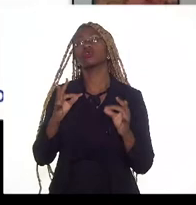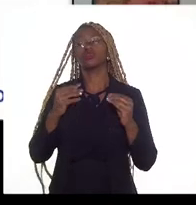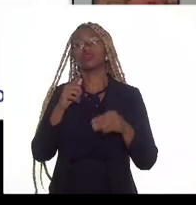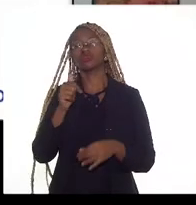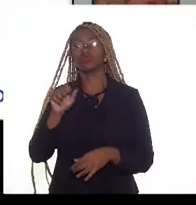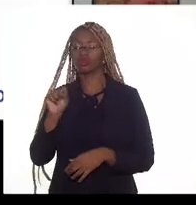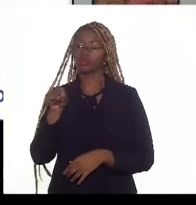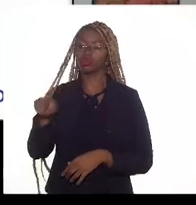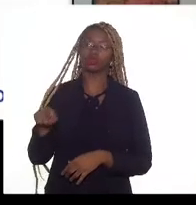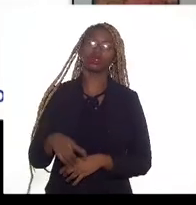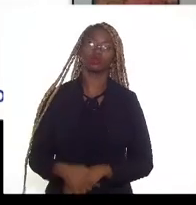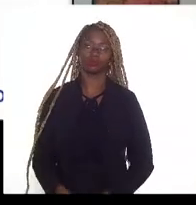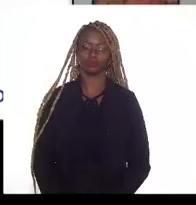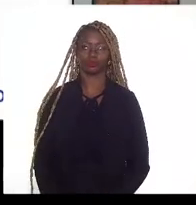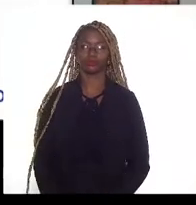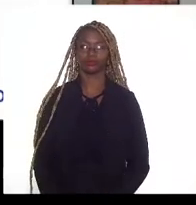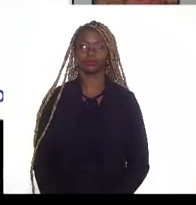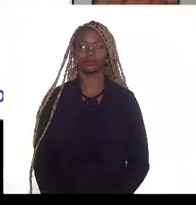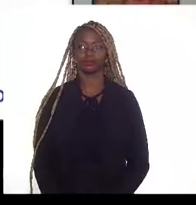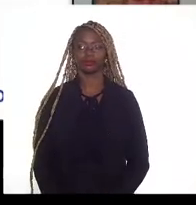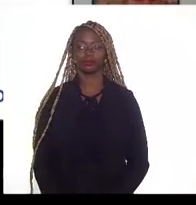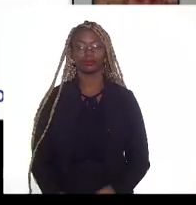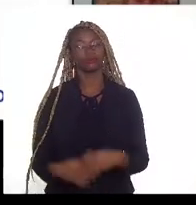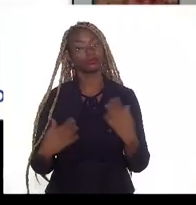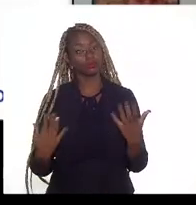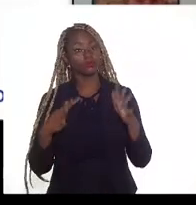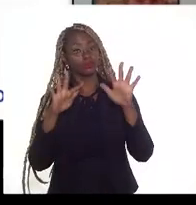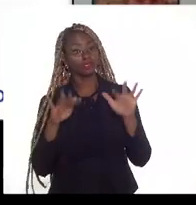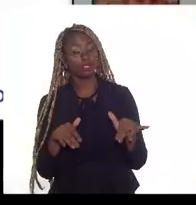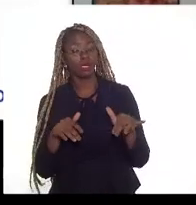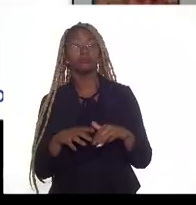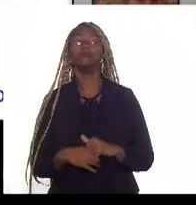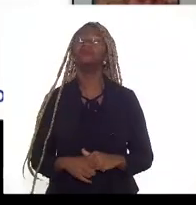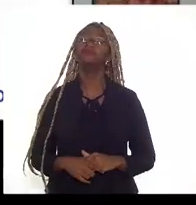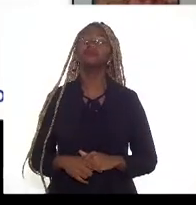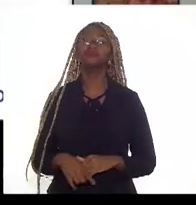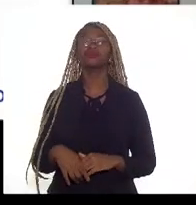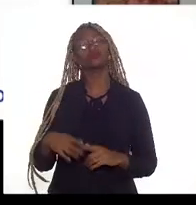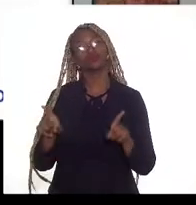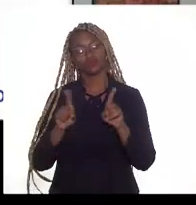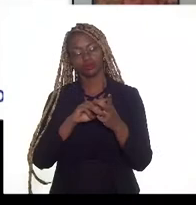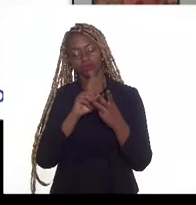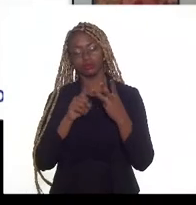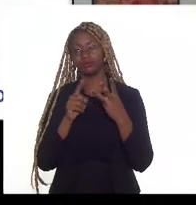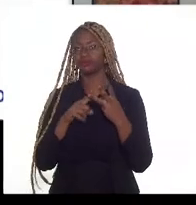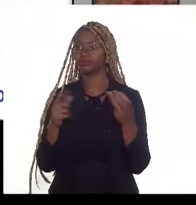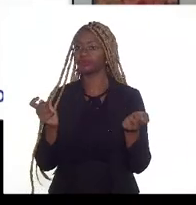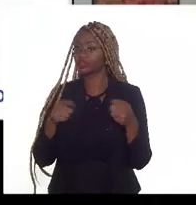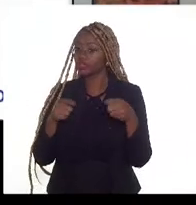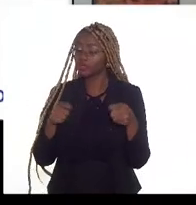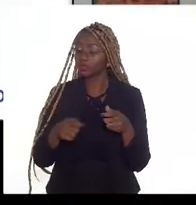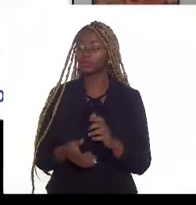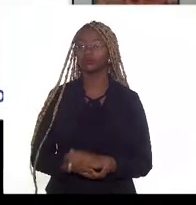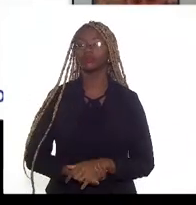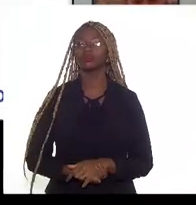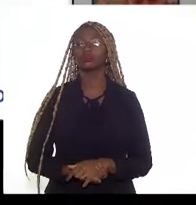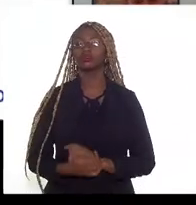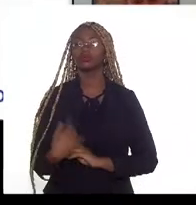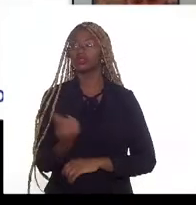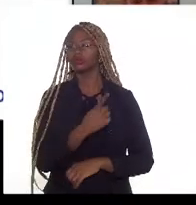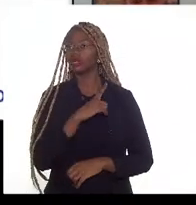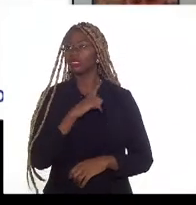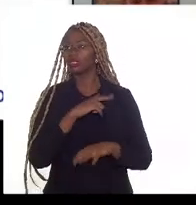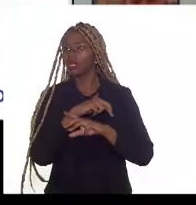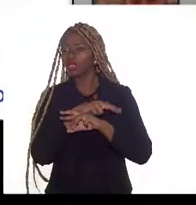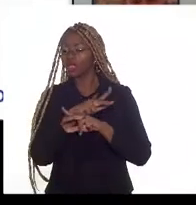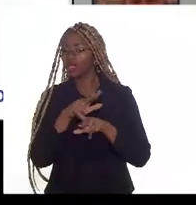de coleta. Por fim, outro cenário possível também é quando nós temos diversos pontos